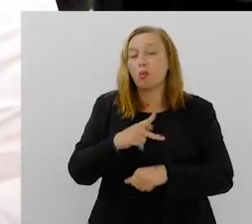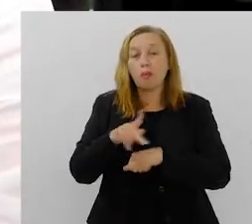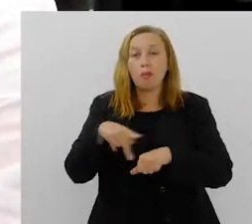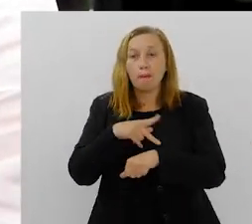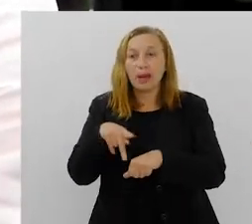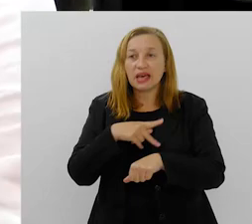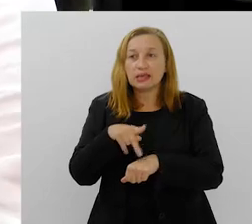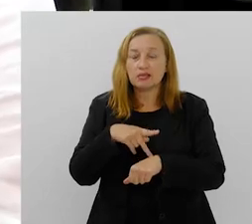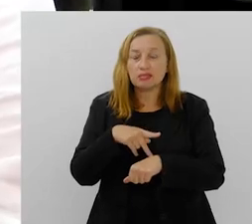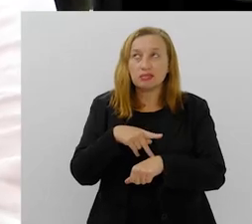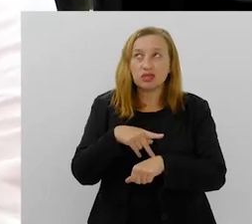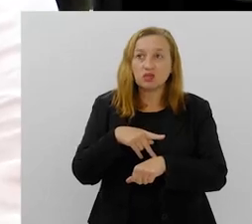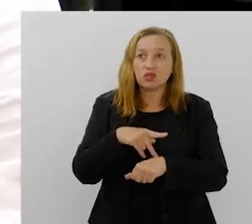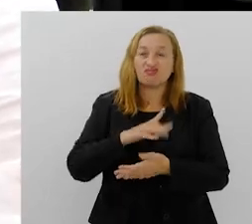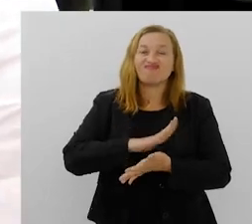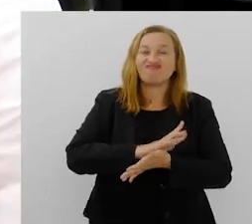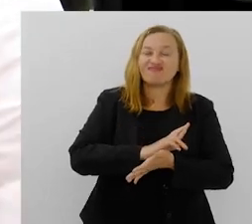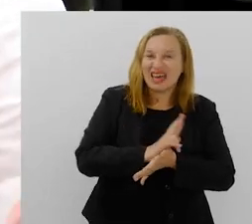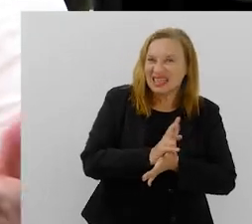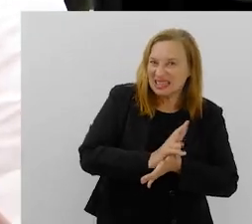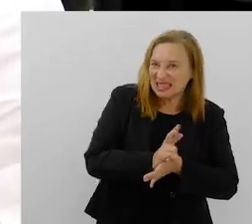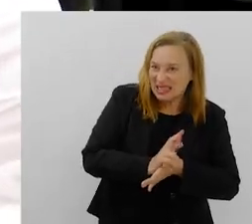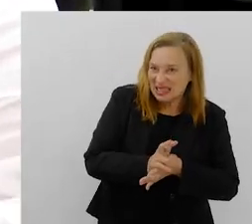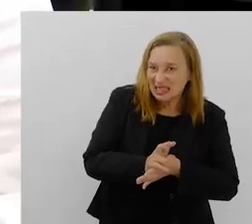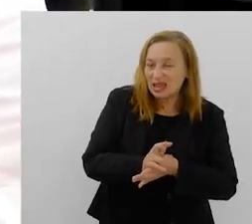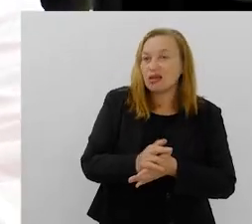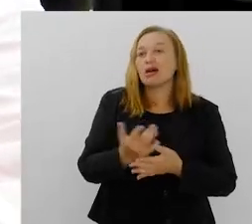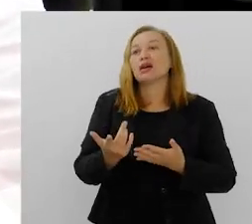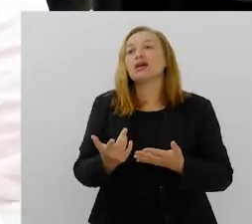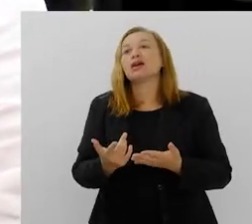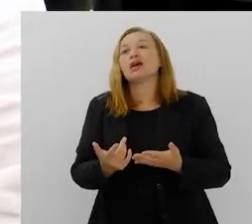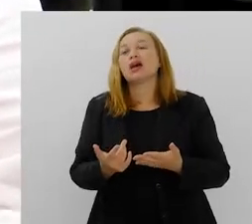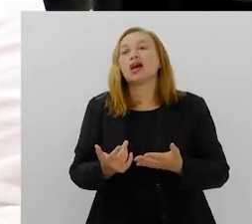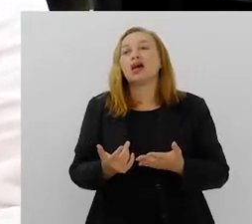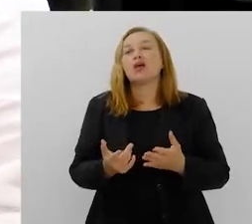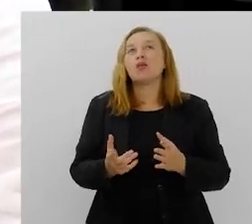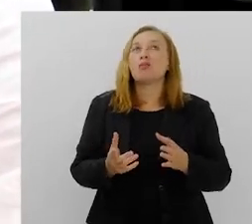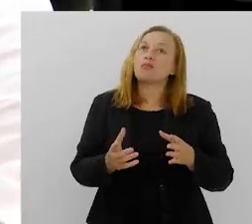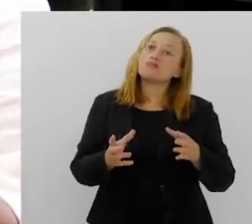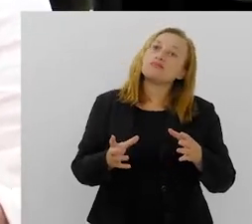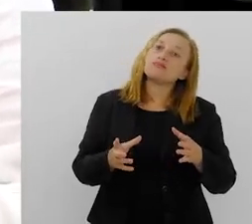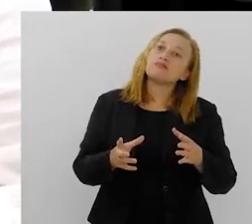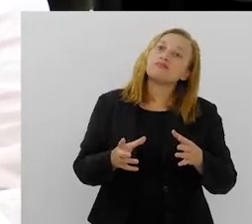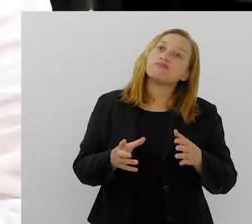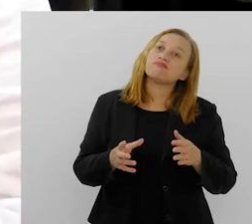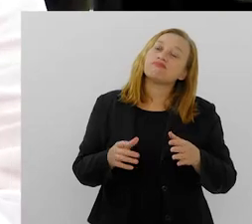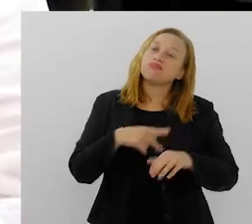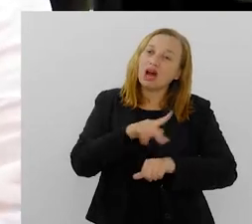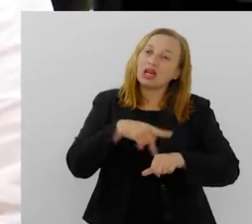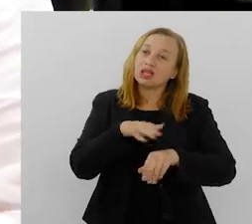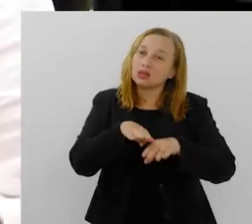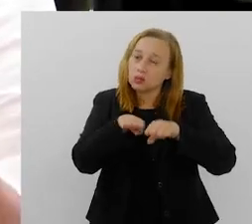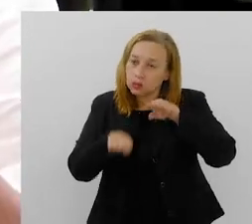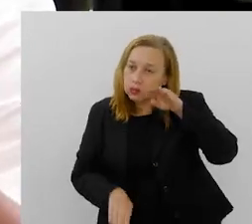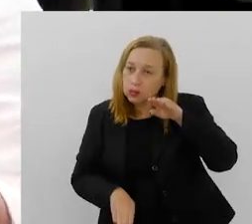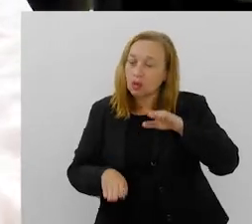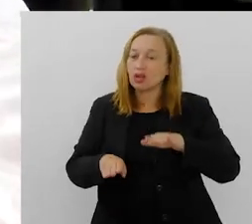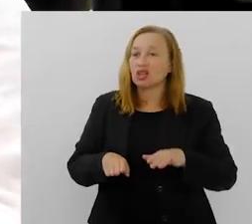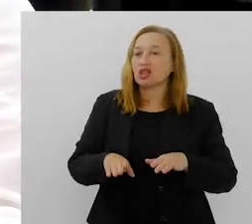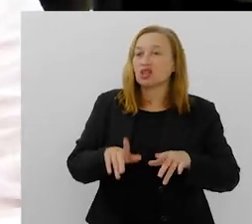país, é um país racista, é um país de classes sociais, é um país que